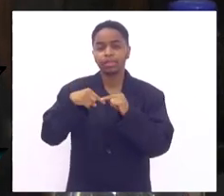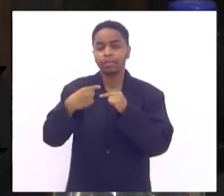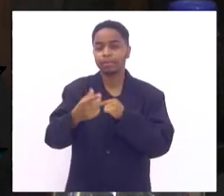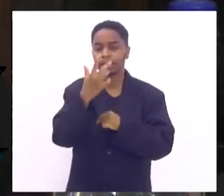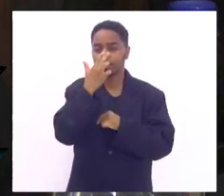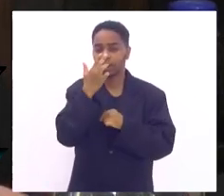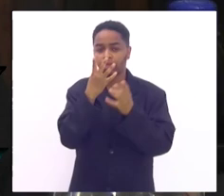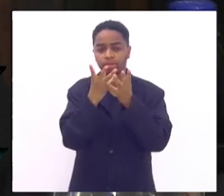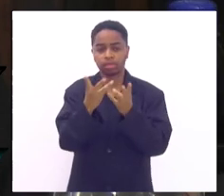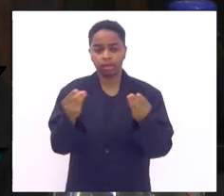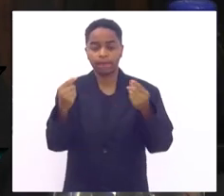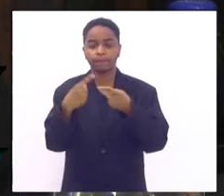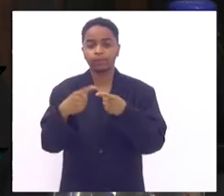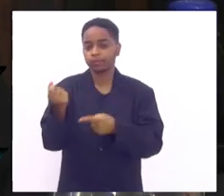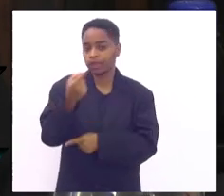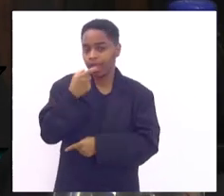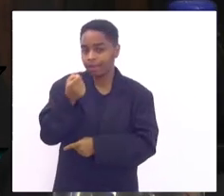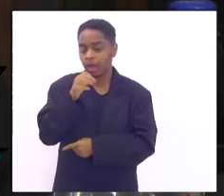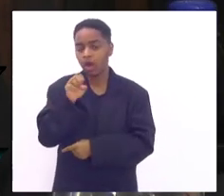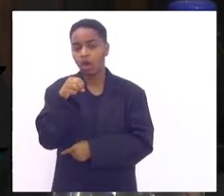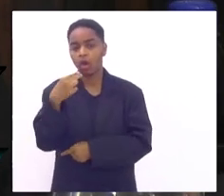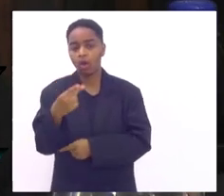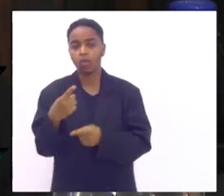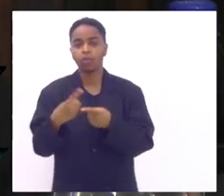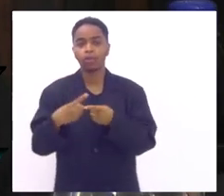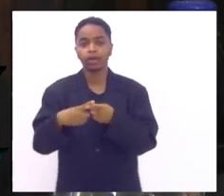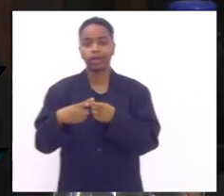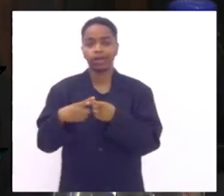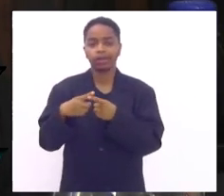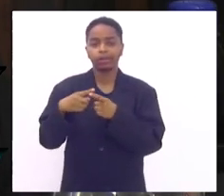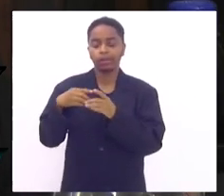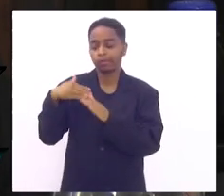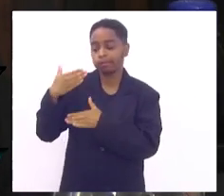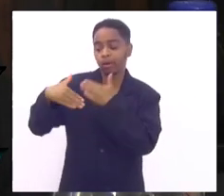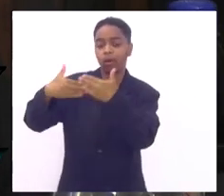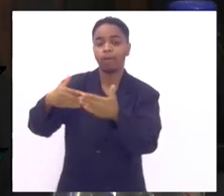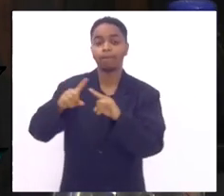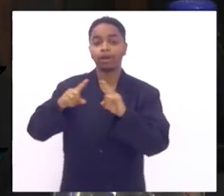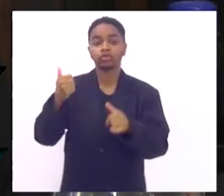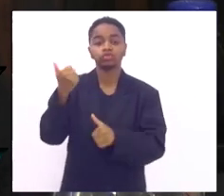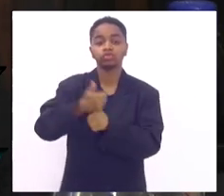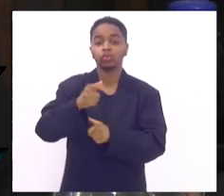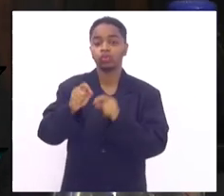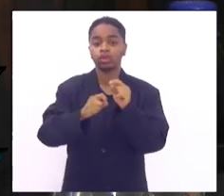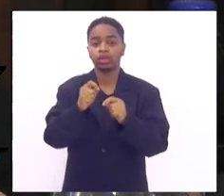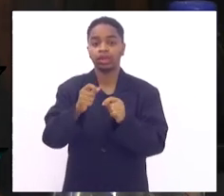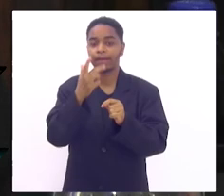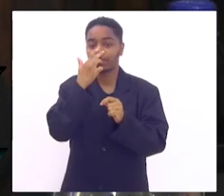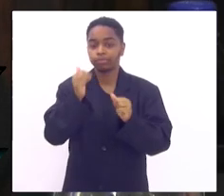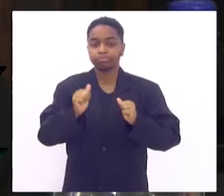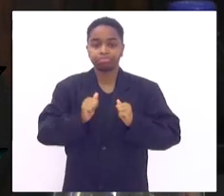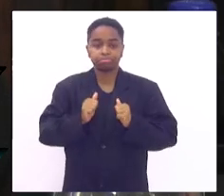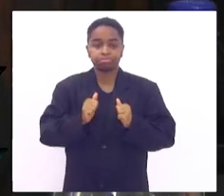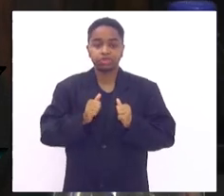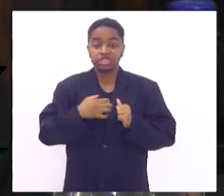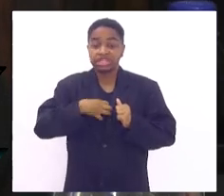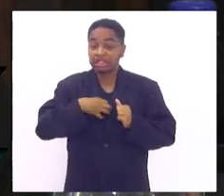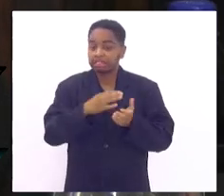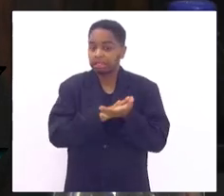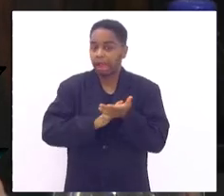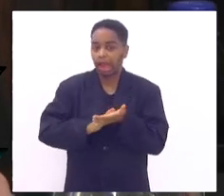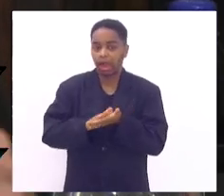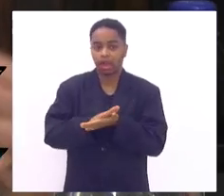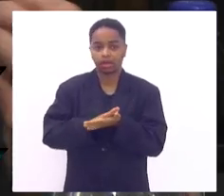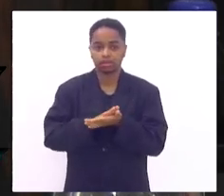conta de medicamentos que foram tomados ou passou na verdade ela evoluiu e ela é substituída por um momento de anestesia diminuição da sensibilidade a pessoa